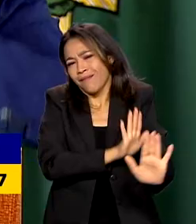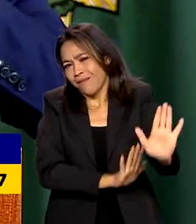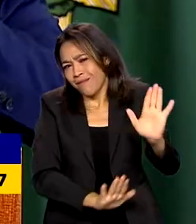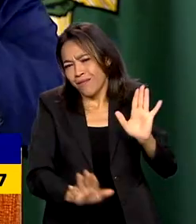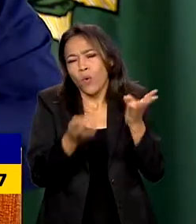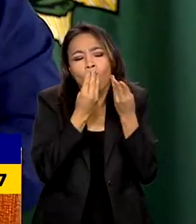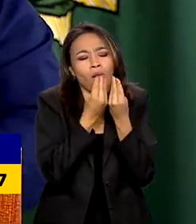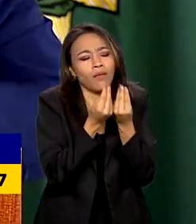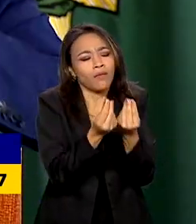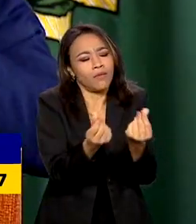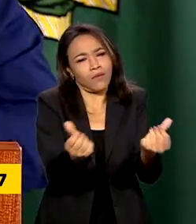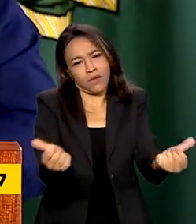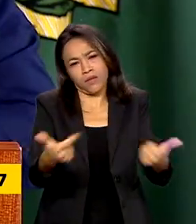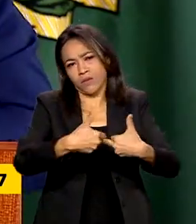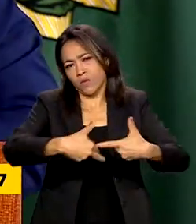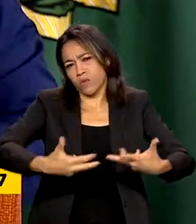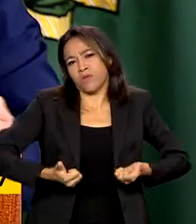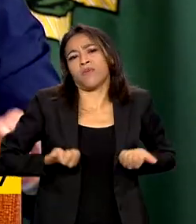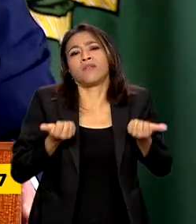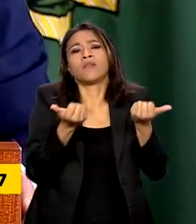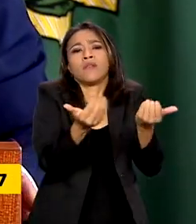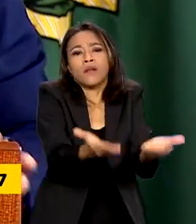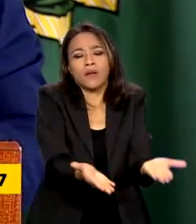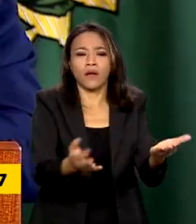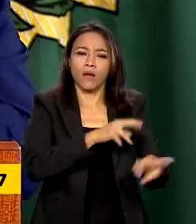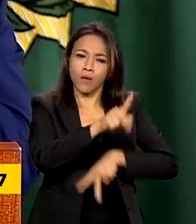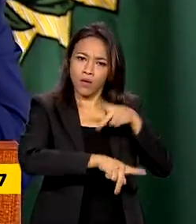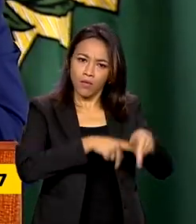que a gente vai entregar ao povo mais pobre desse país.